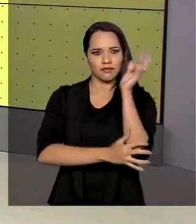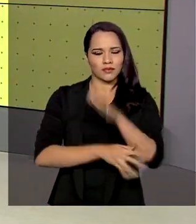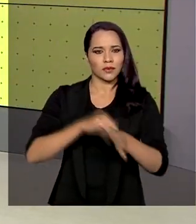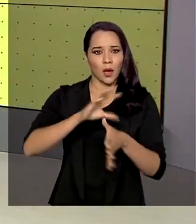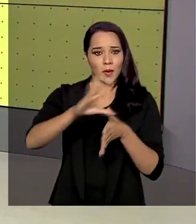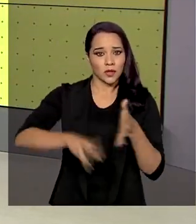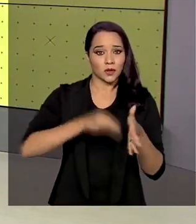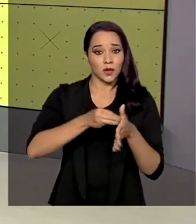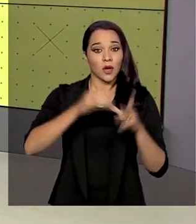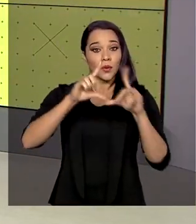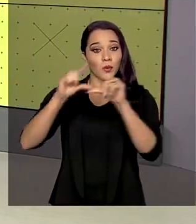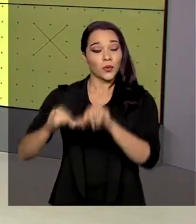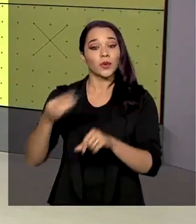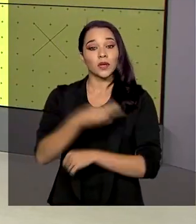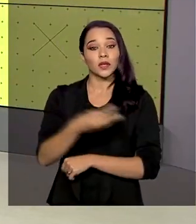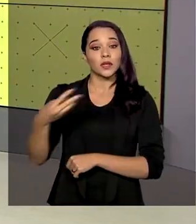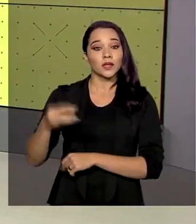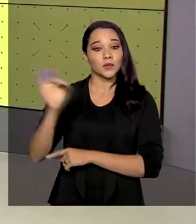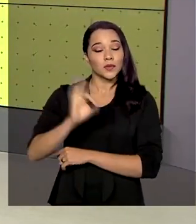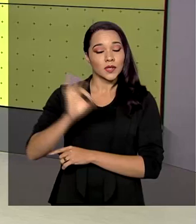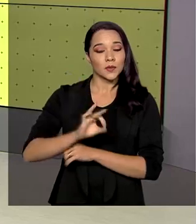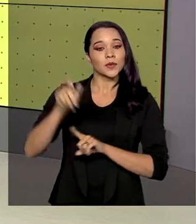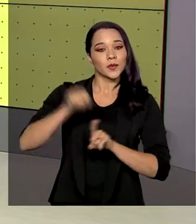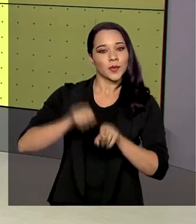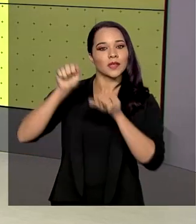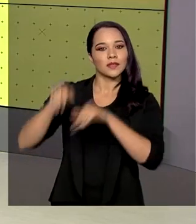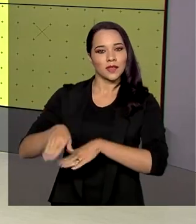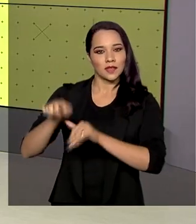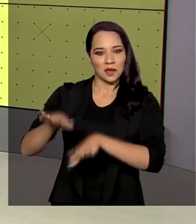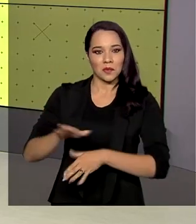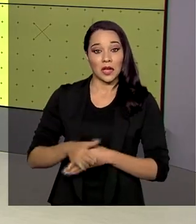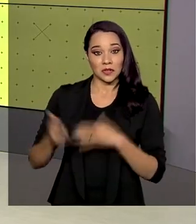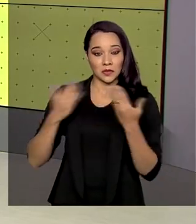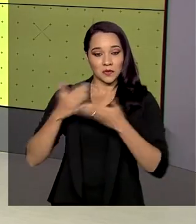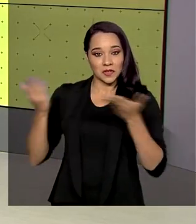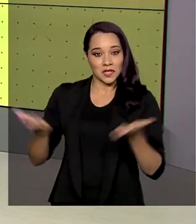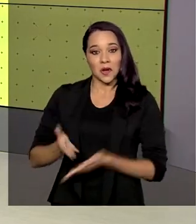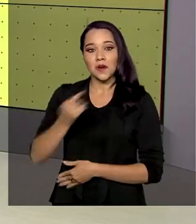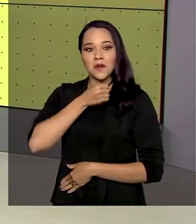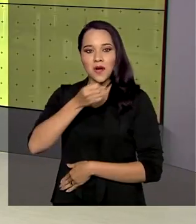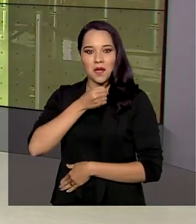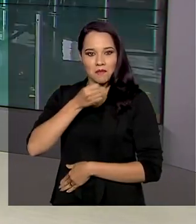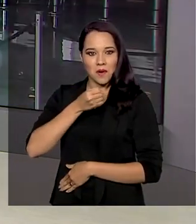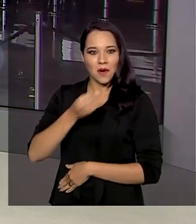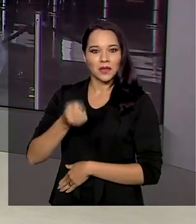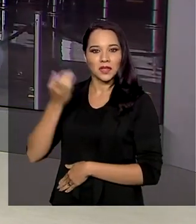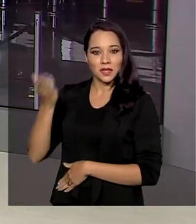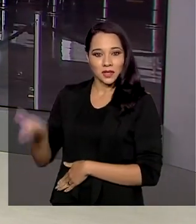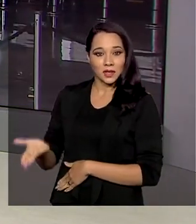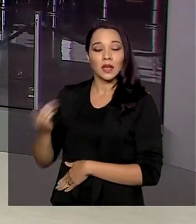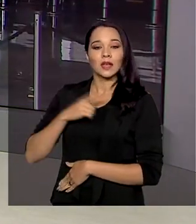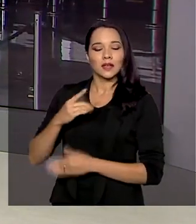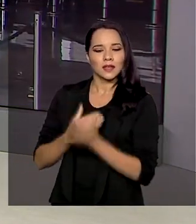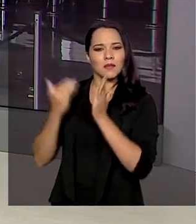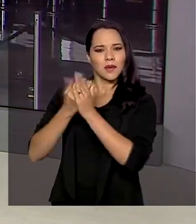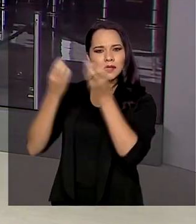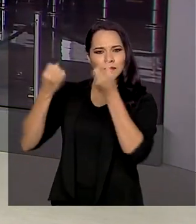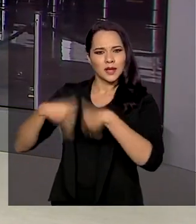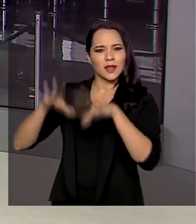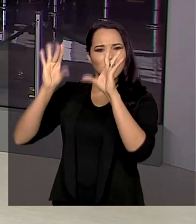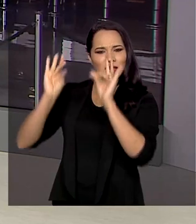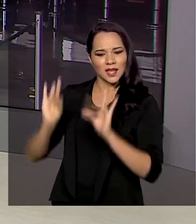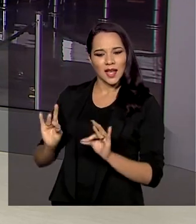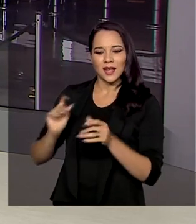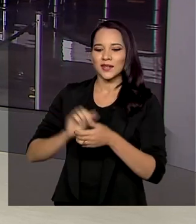redução de 33% no mês de setembro. A gente conversa agora com o repórter Glauco de Queiroz, que tem mais detalhes pra